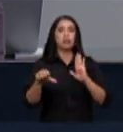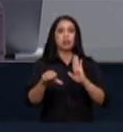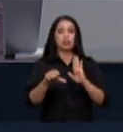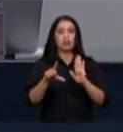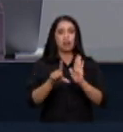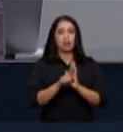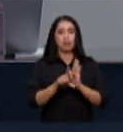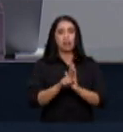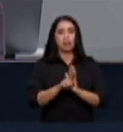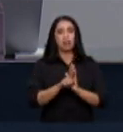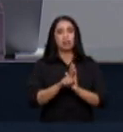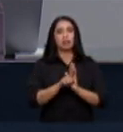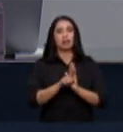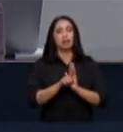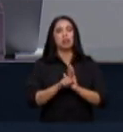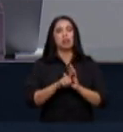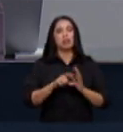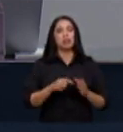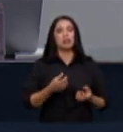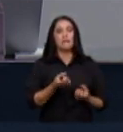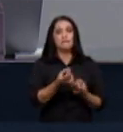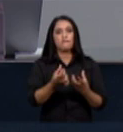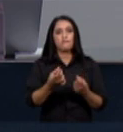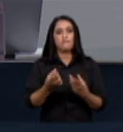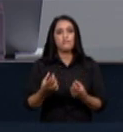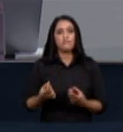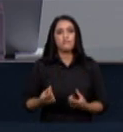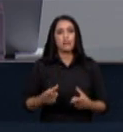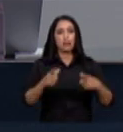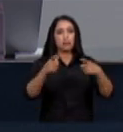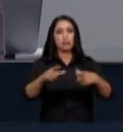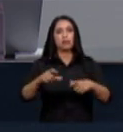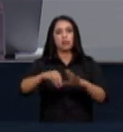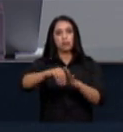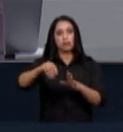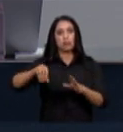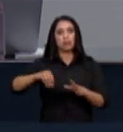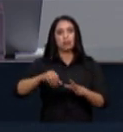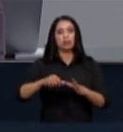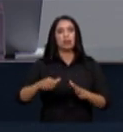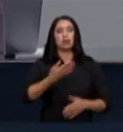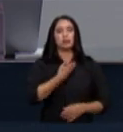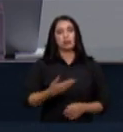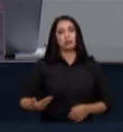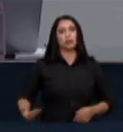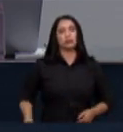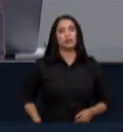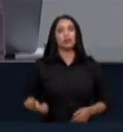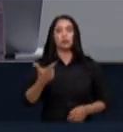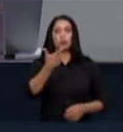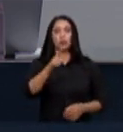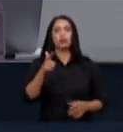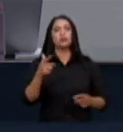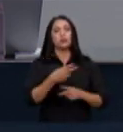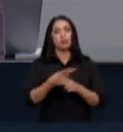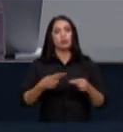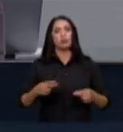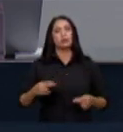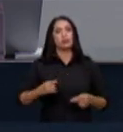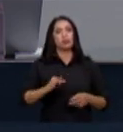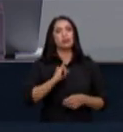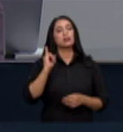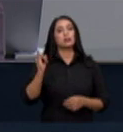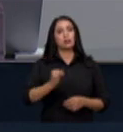a despeito de políticas equivocadas e omissões diversas outro fato que se teve por